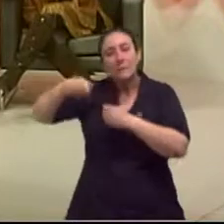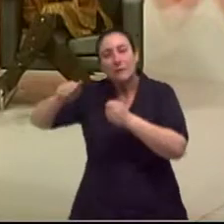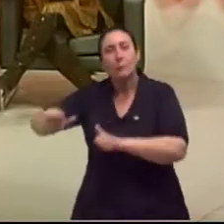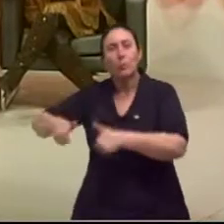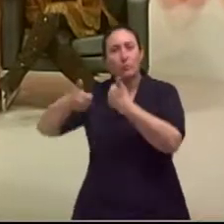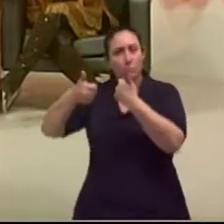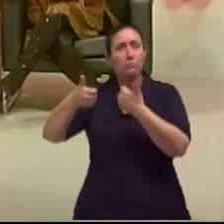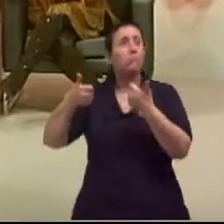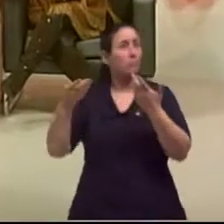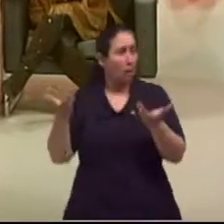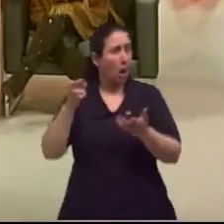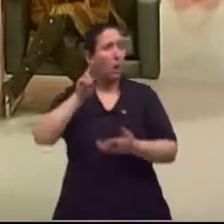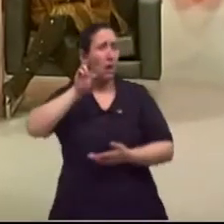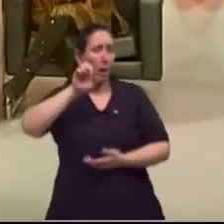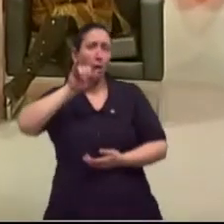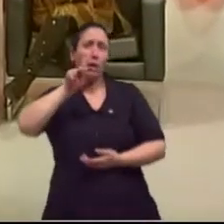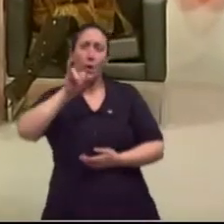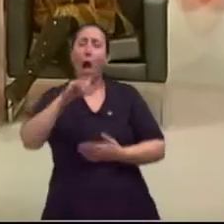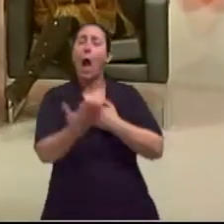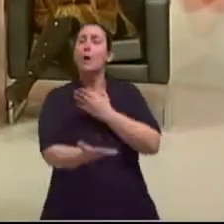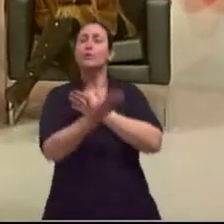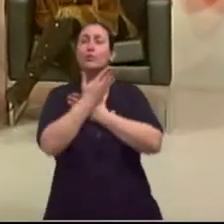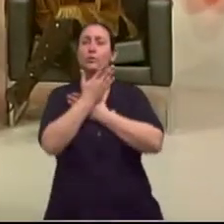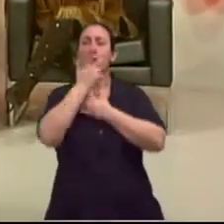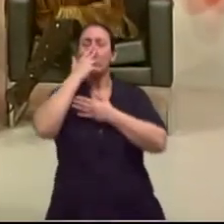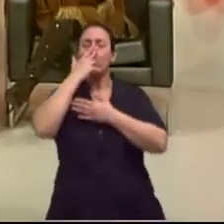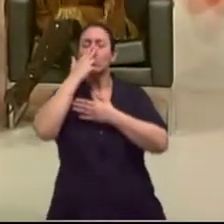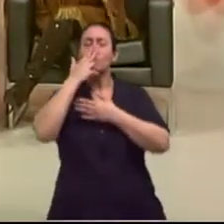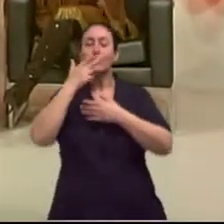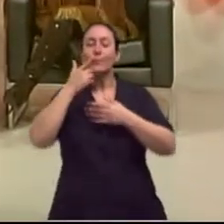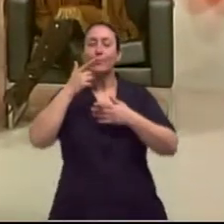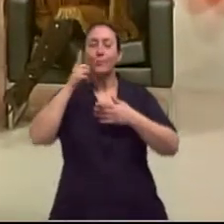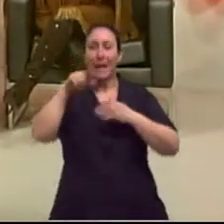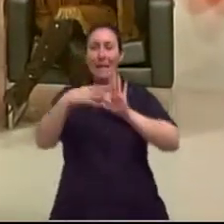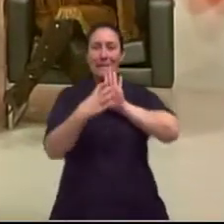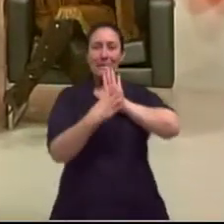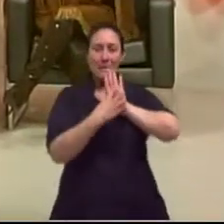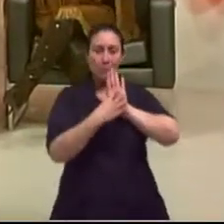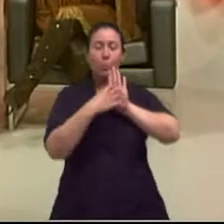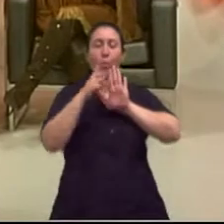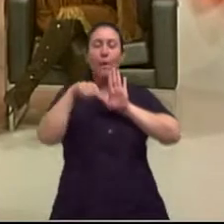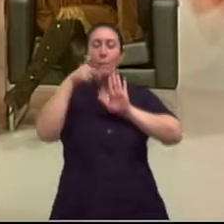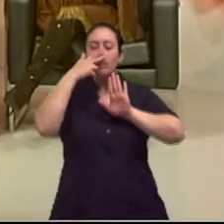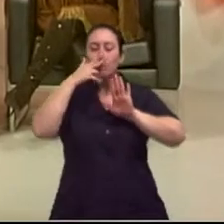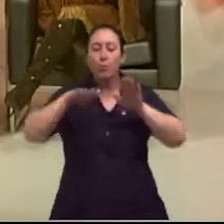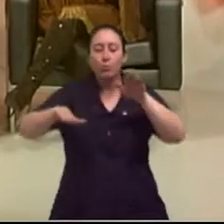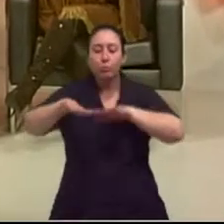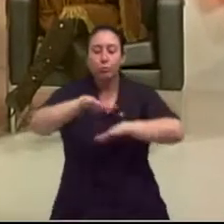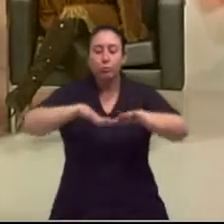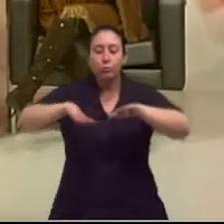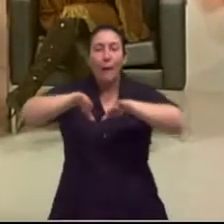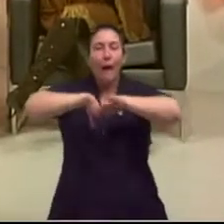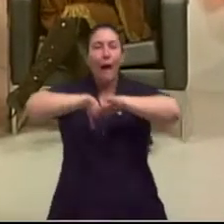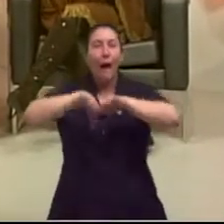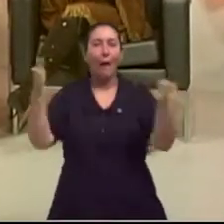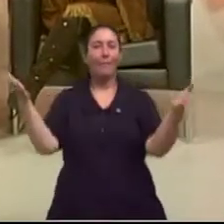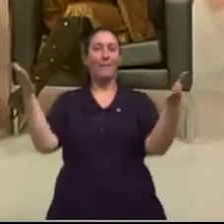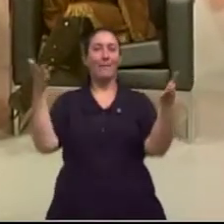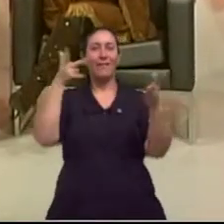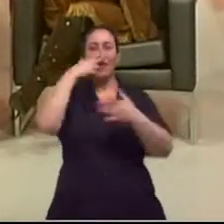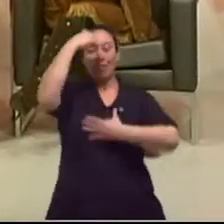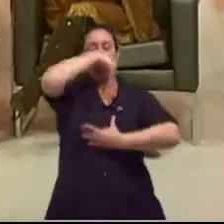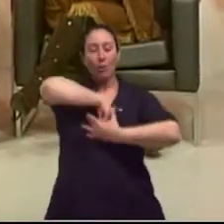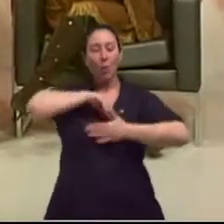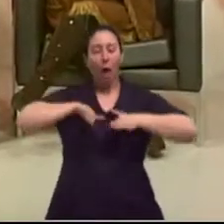oportuniza isso? O Reiki, justamente esse símbolo de abertura. Abre essa porta. Abre a porta do tempo. Então, você consegue